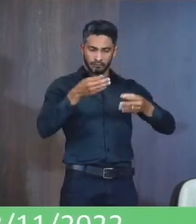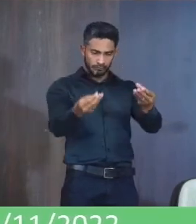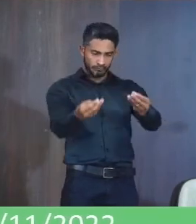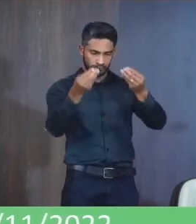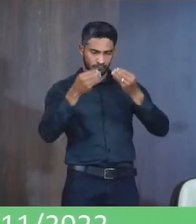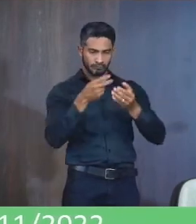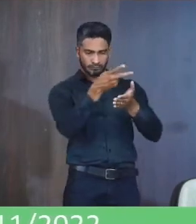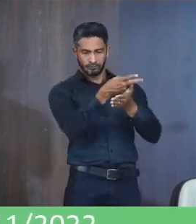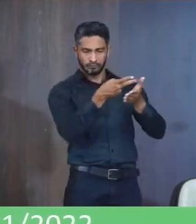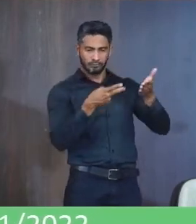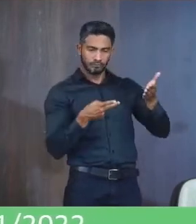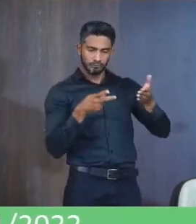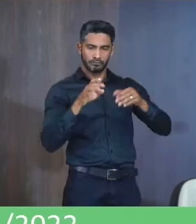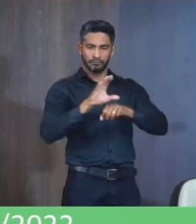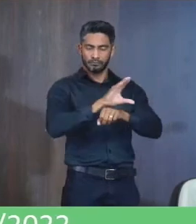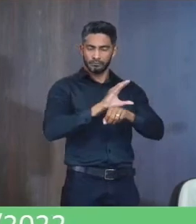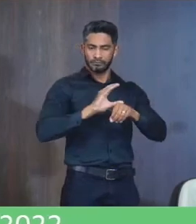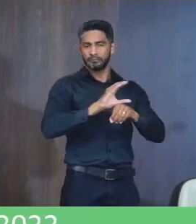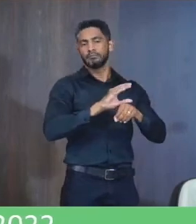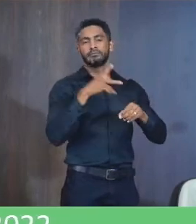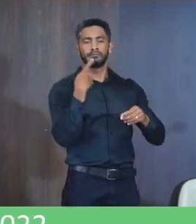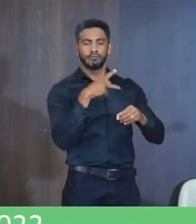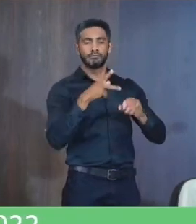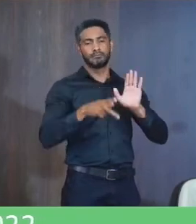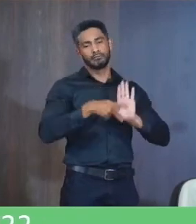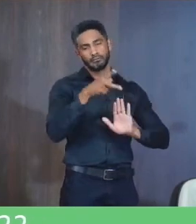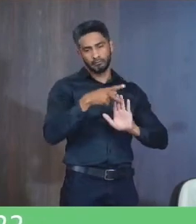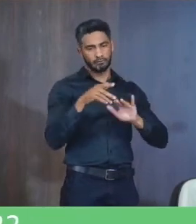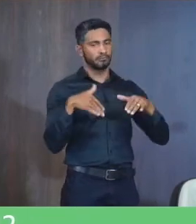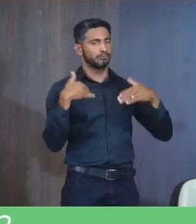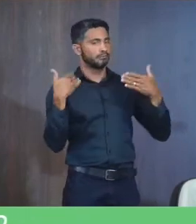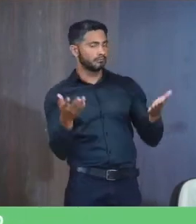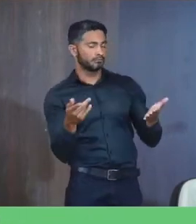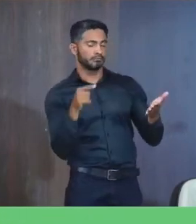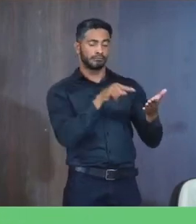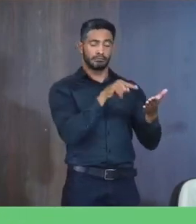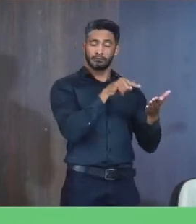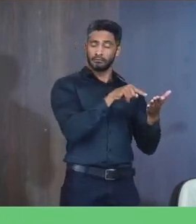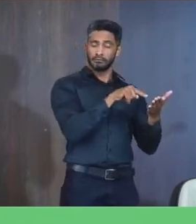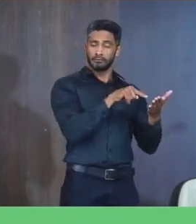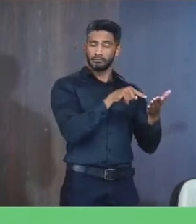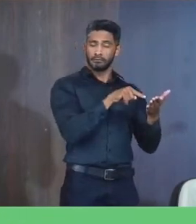parecer Pela constitucionalidade Conclusão Em face do exposto